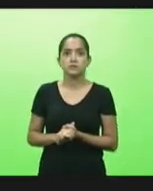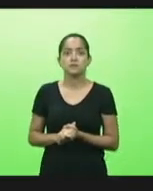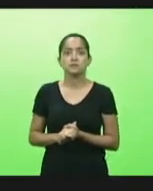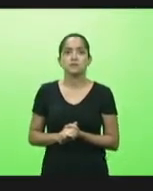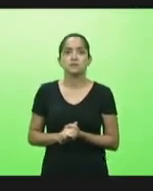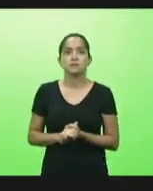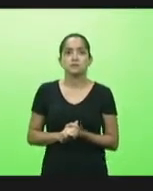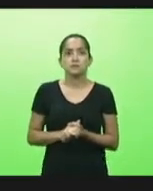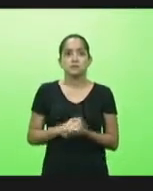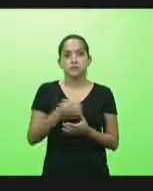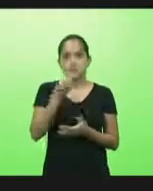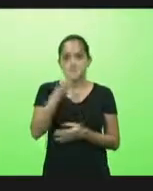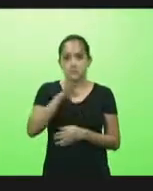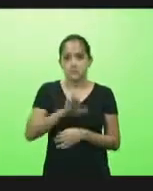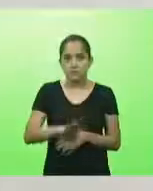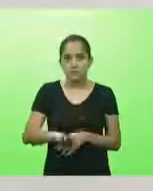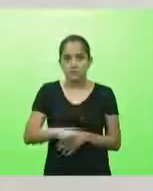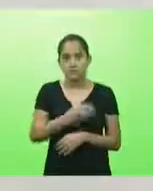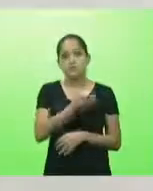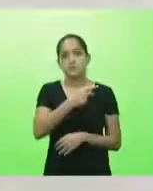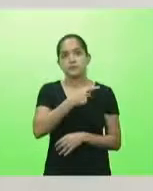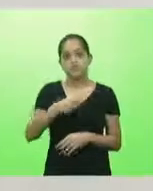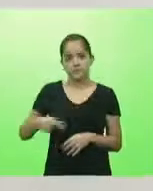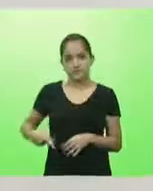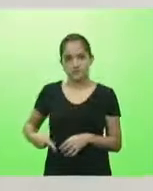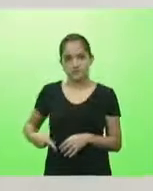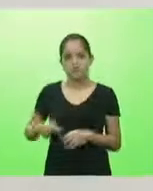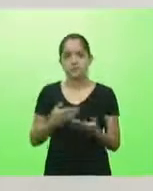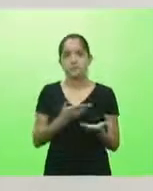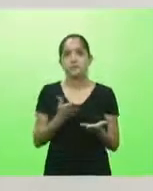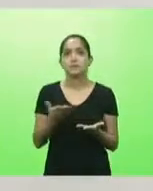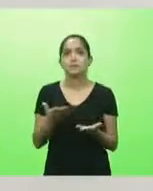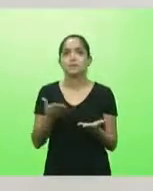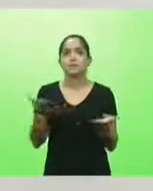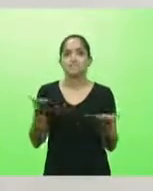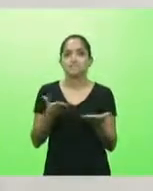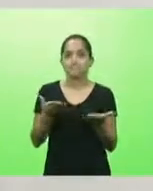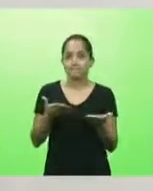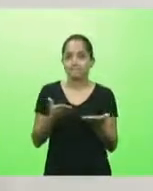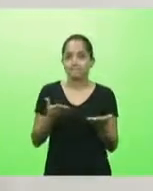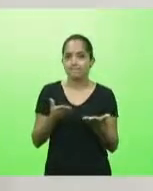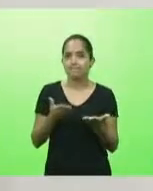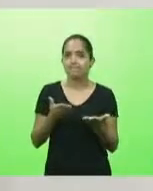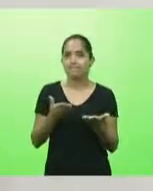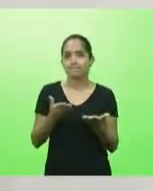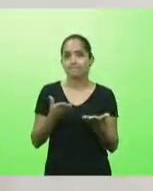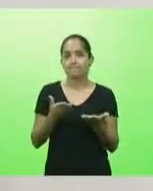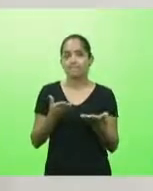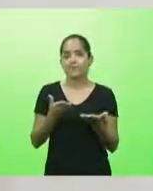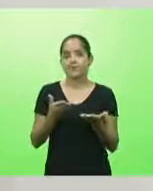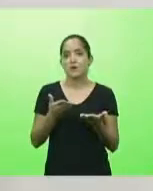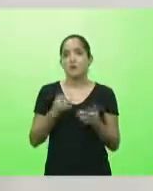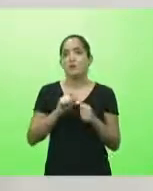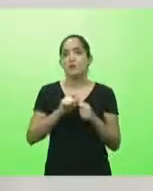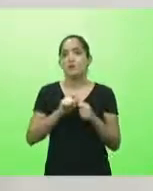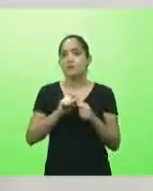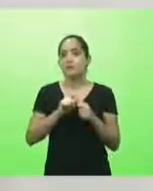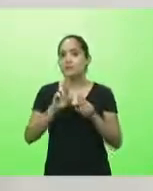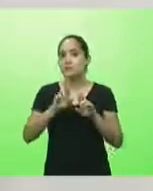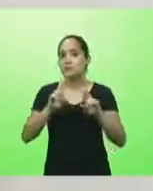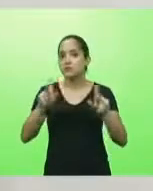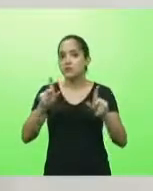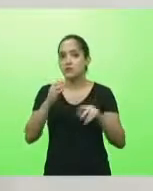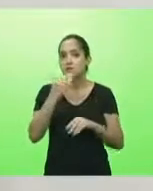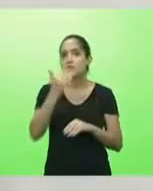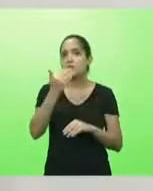Boa tarde, senhor presidente, boa tarde, senhores deputados. Hoje eu vou fazer uma coisa que não costumo fazer aqui na tribuna, que é pedir